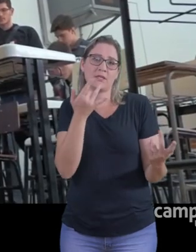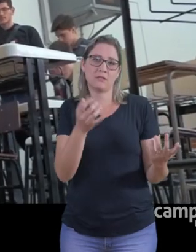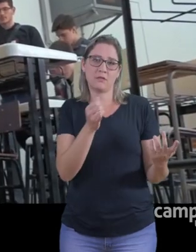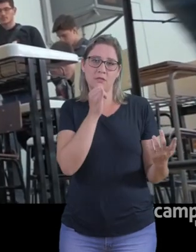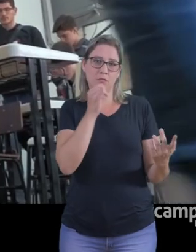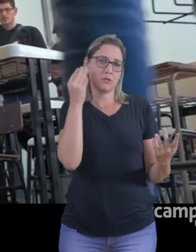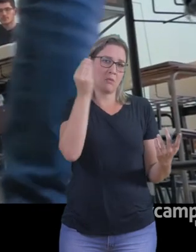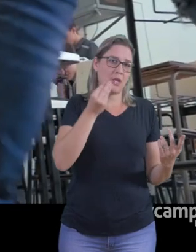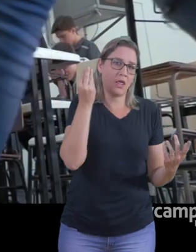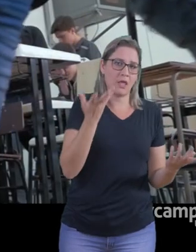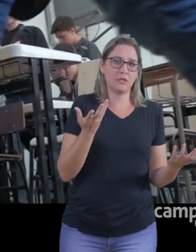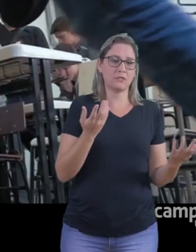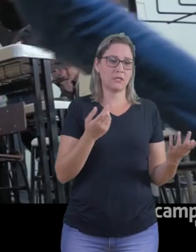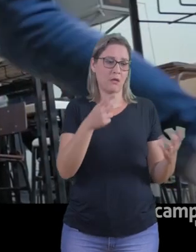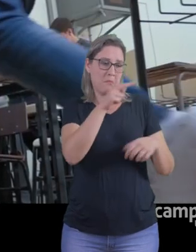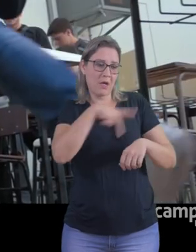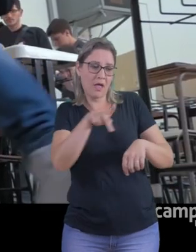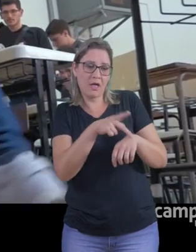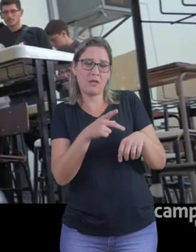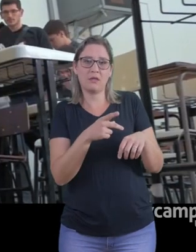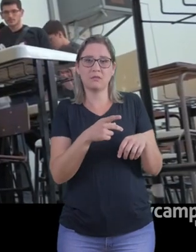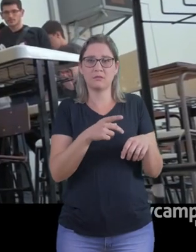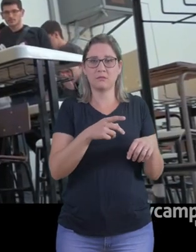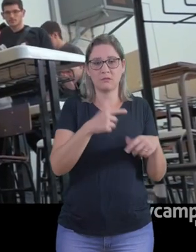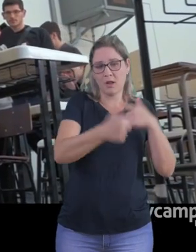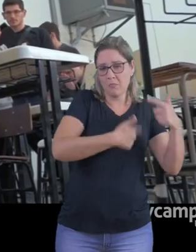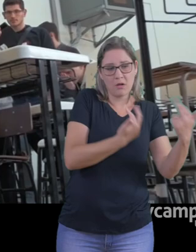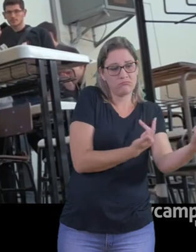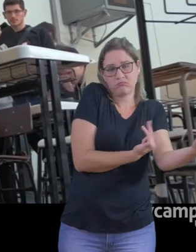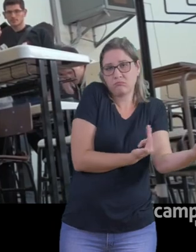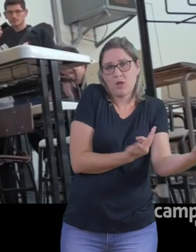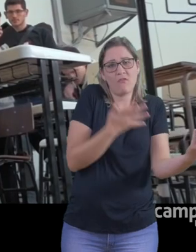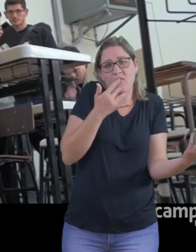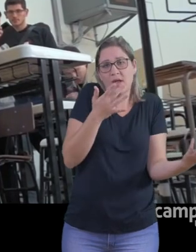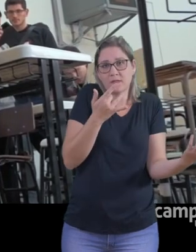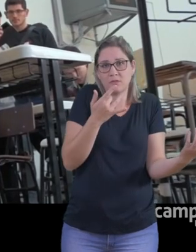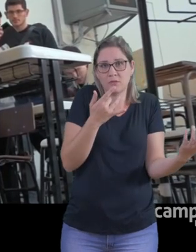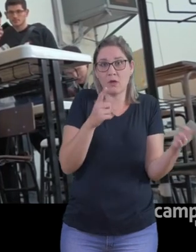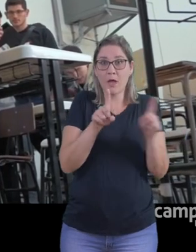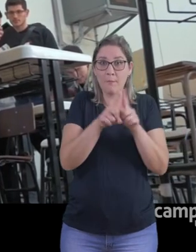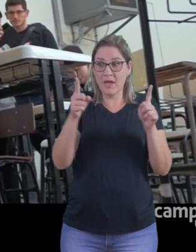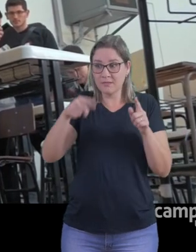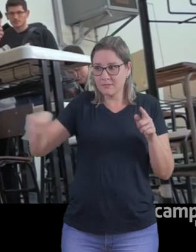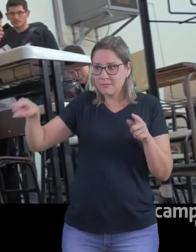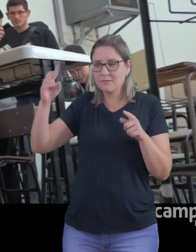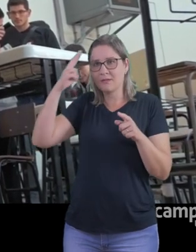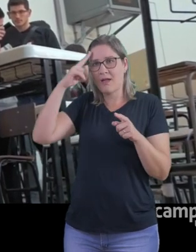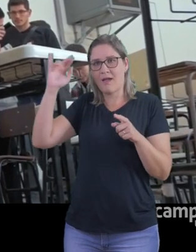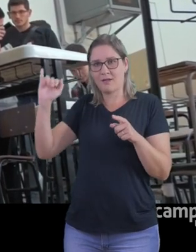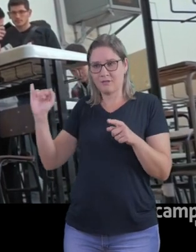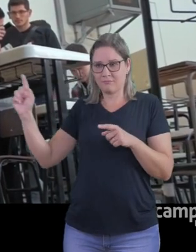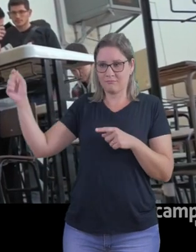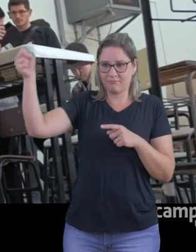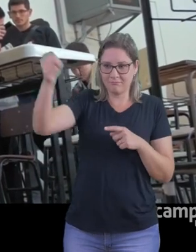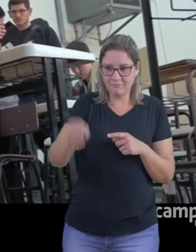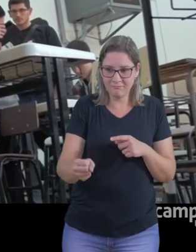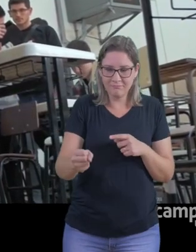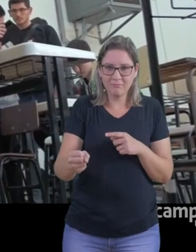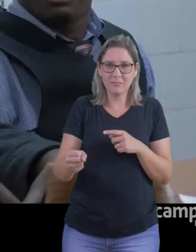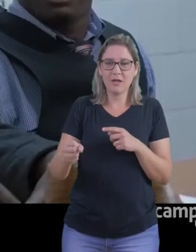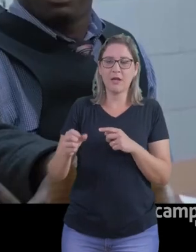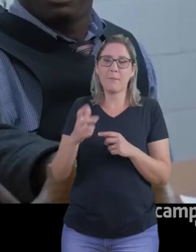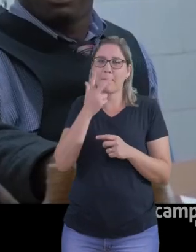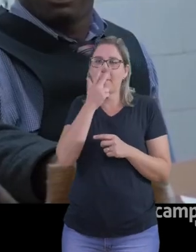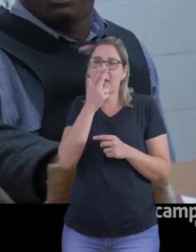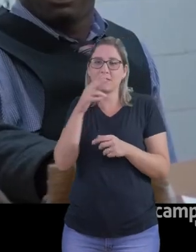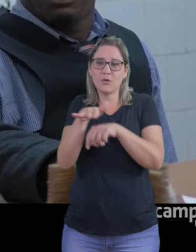Nós falamos com quem tem a mesma experiência, com quem é do mesmo país, com quem é da mesma área e a presença dos haitianos aqui nos permite falar